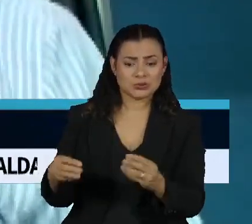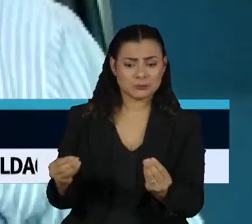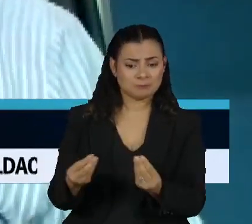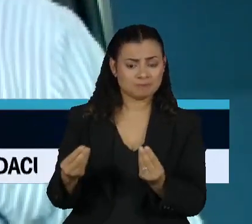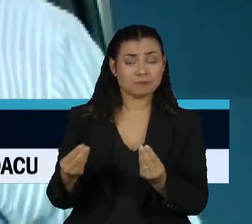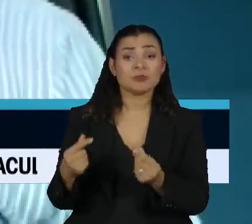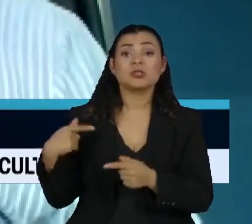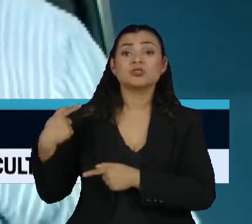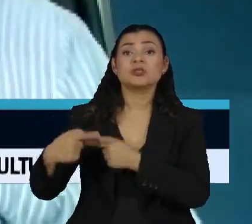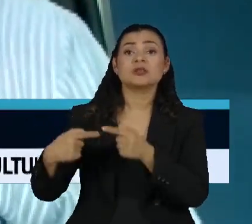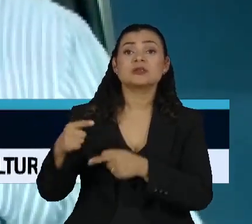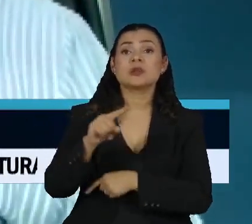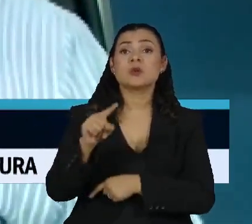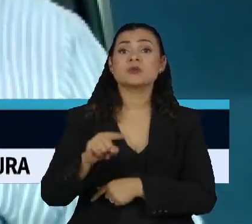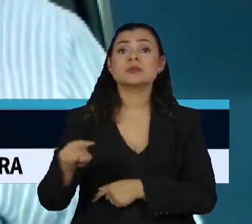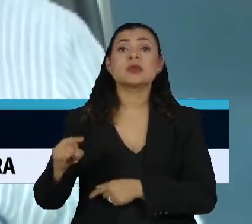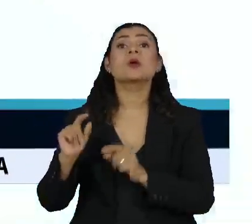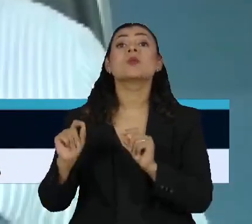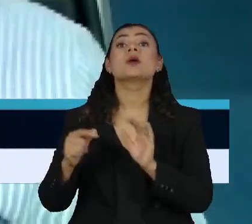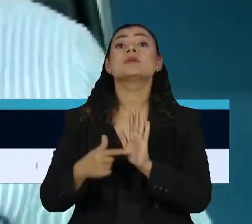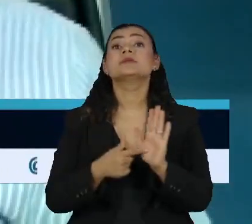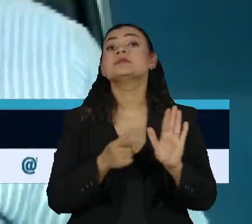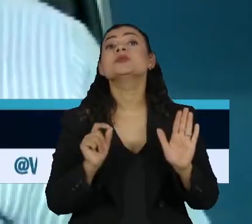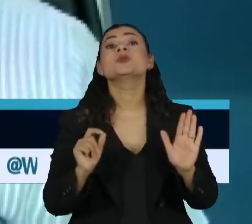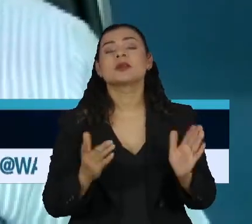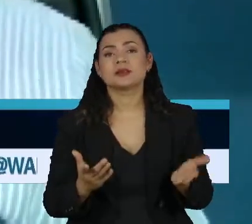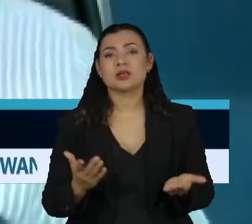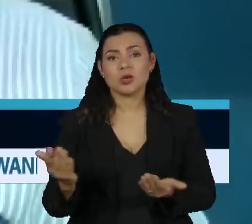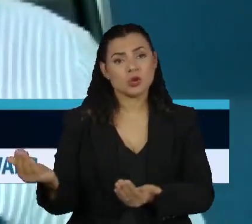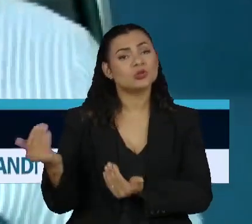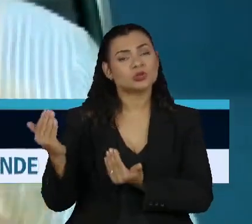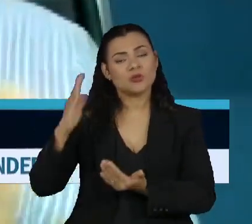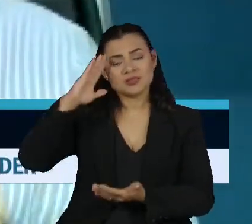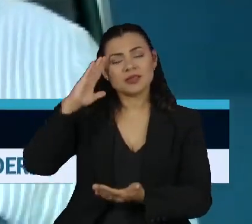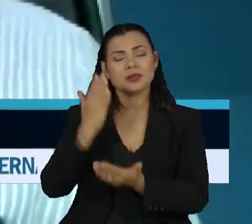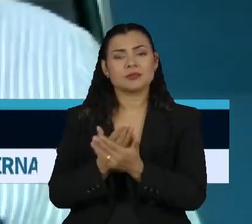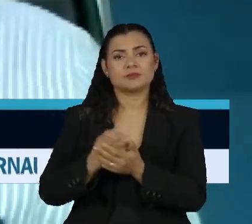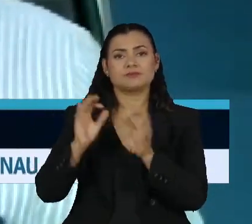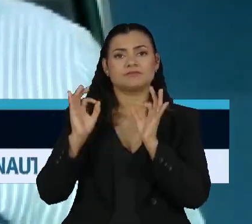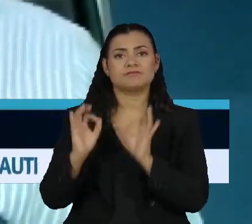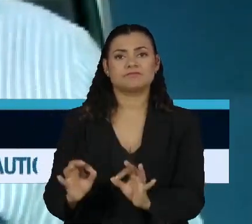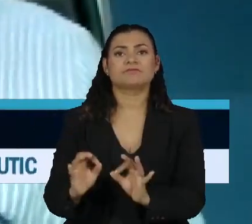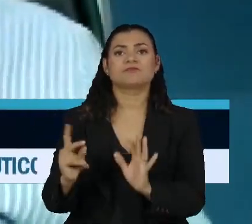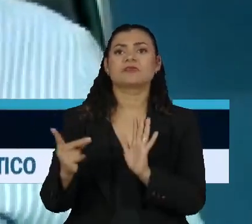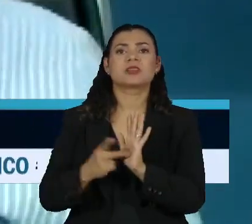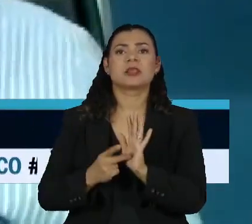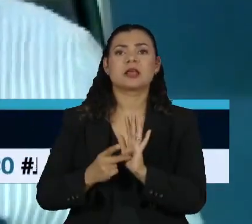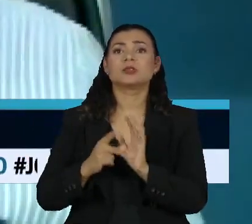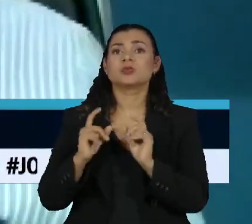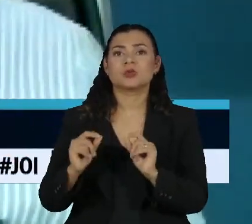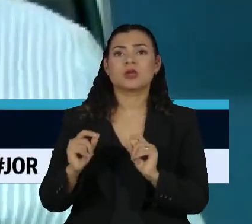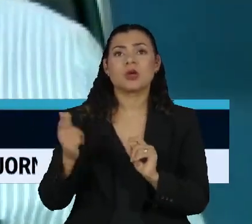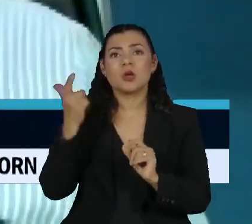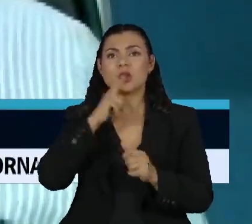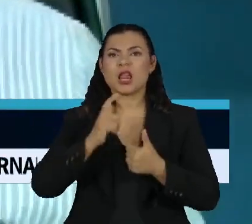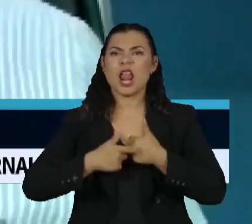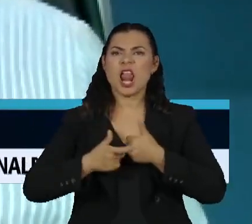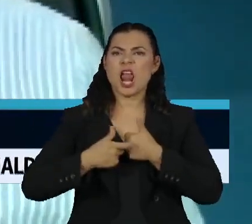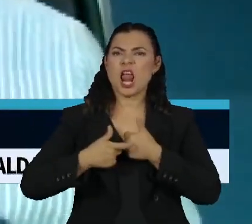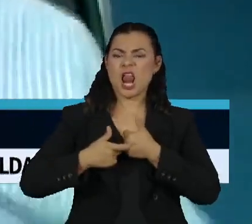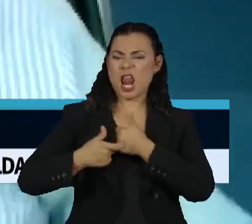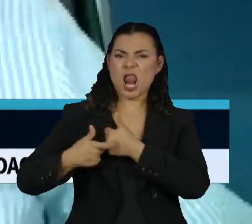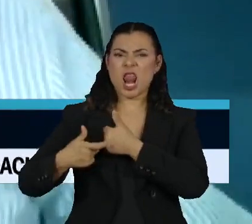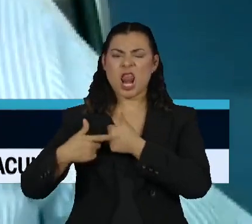que a geração Z vai demonstrar para a próxima? Essa é a pergunta. Os jovens realmente acreditam que virarem blogueiros vão ter milhares de seguidores e vão